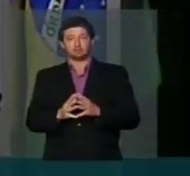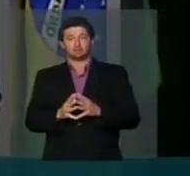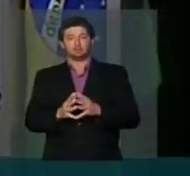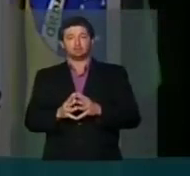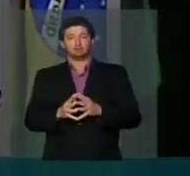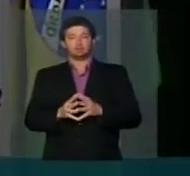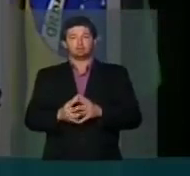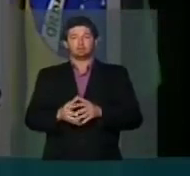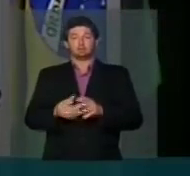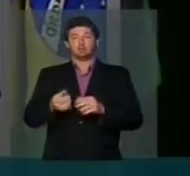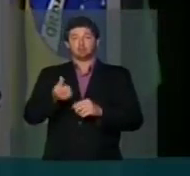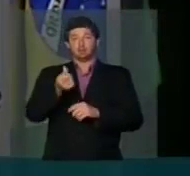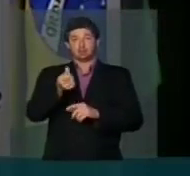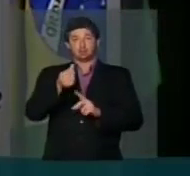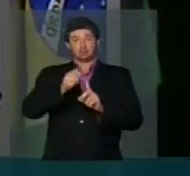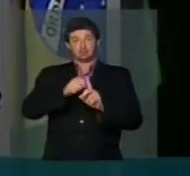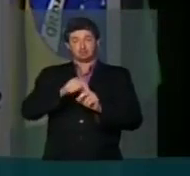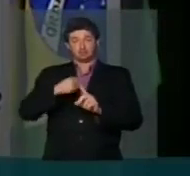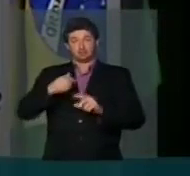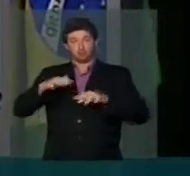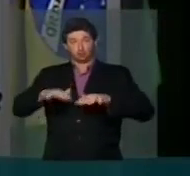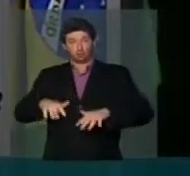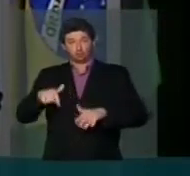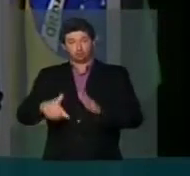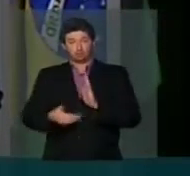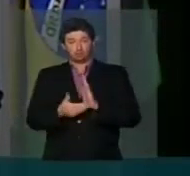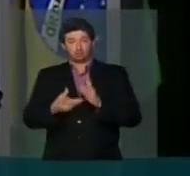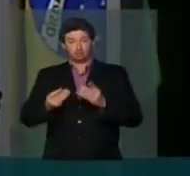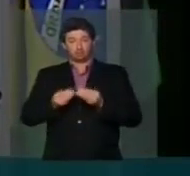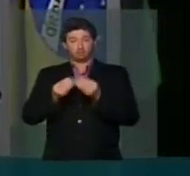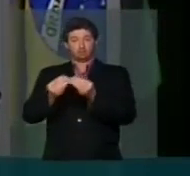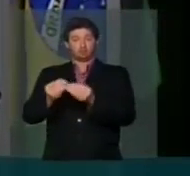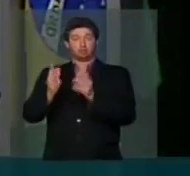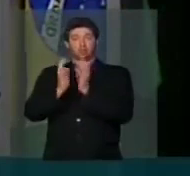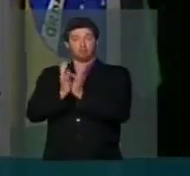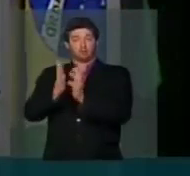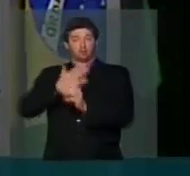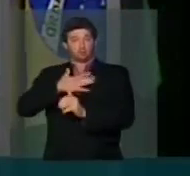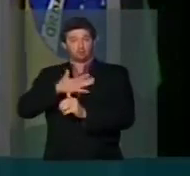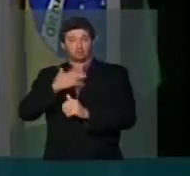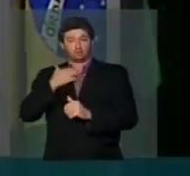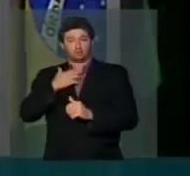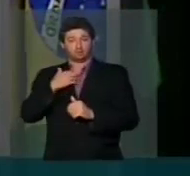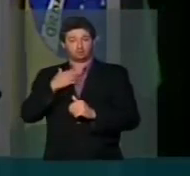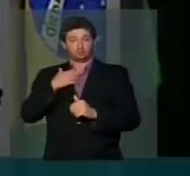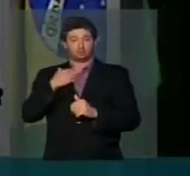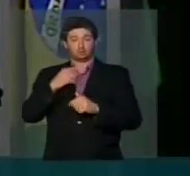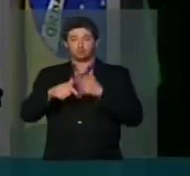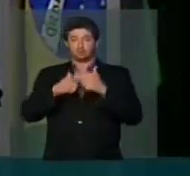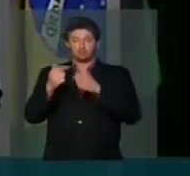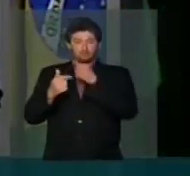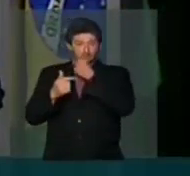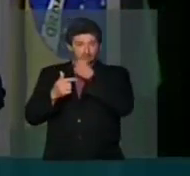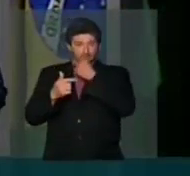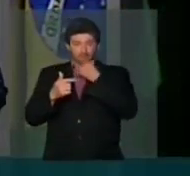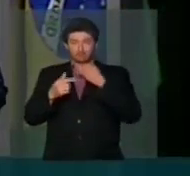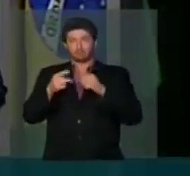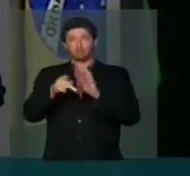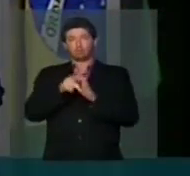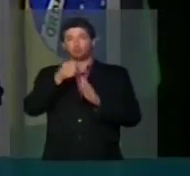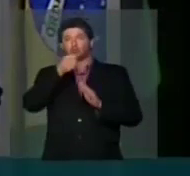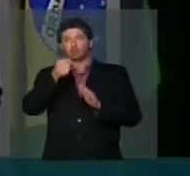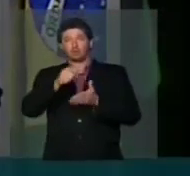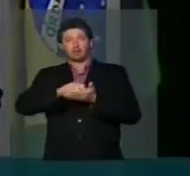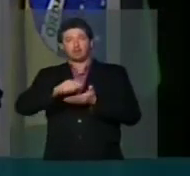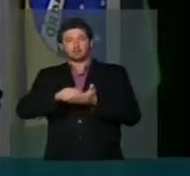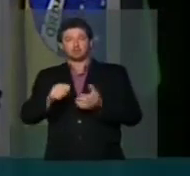após seis meses no Parlamento, eu entrego para a minha comunidade um trabalho feito pelos jornalistas